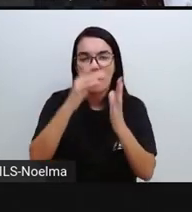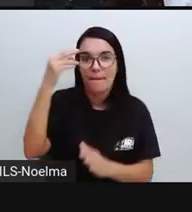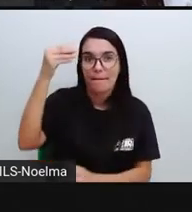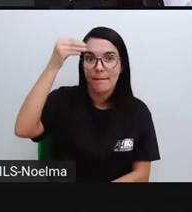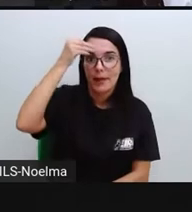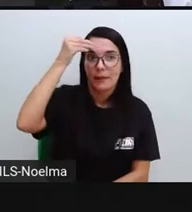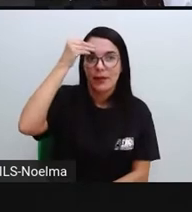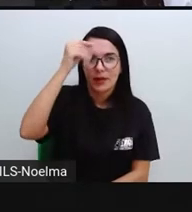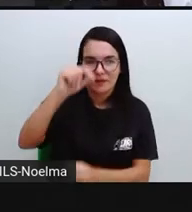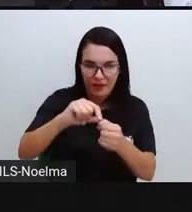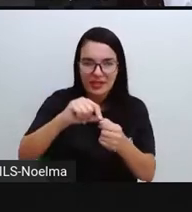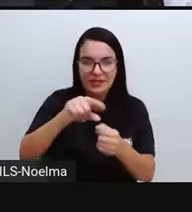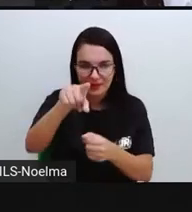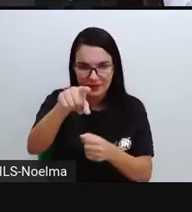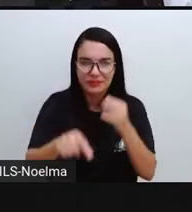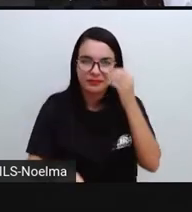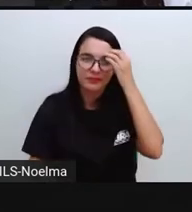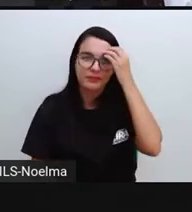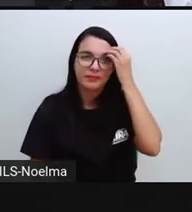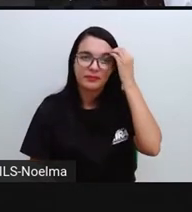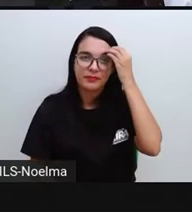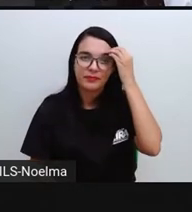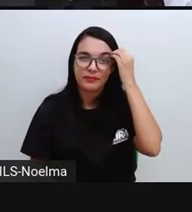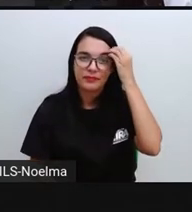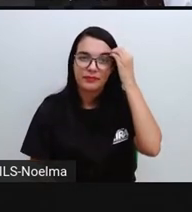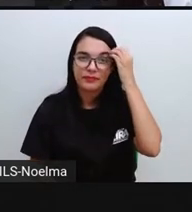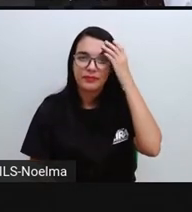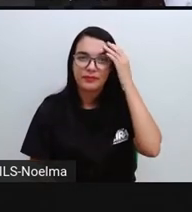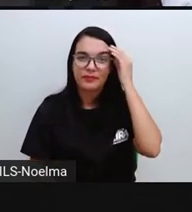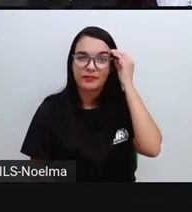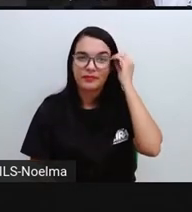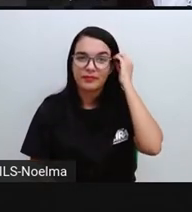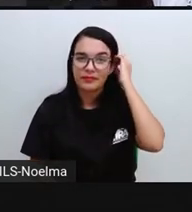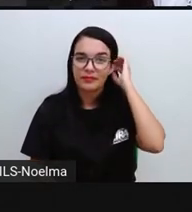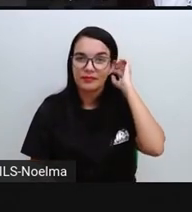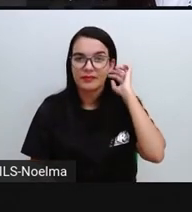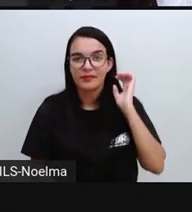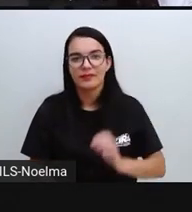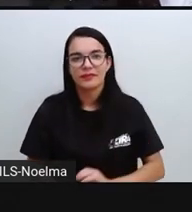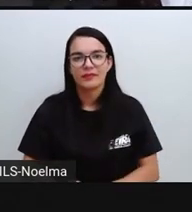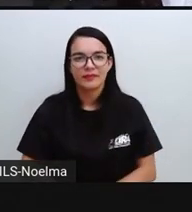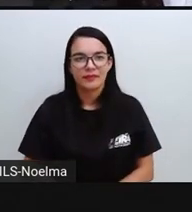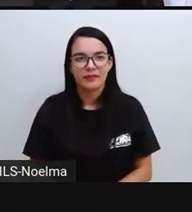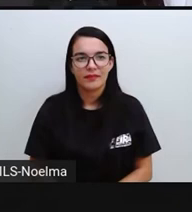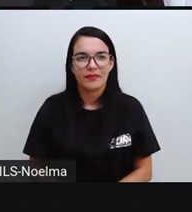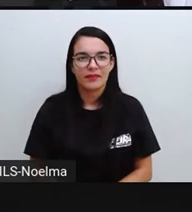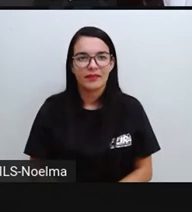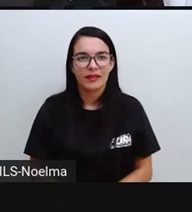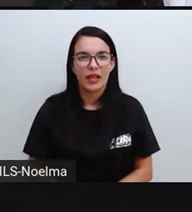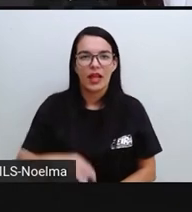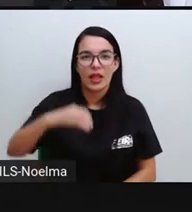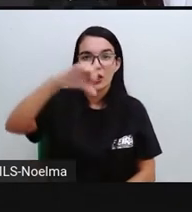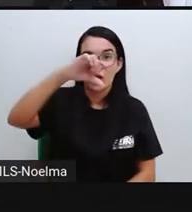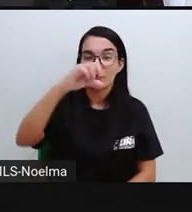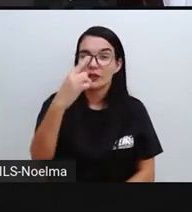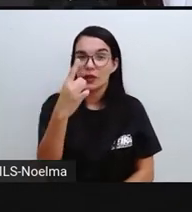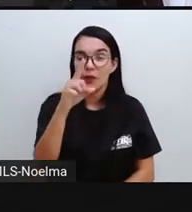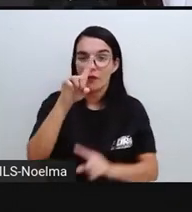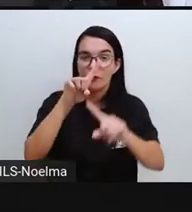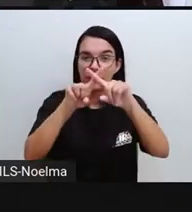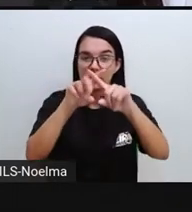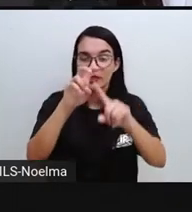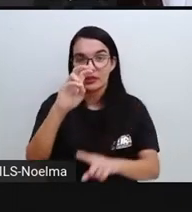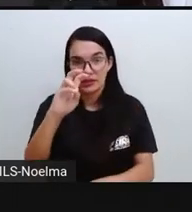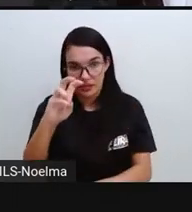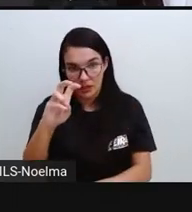Façam aí. Então, nós temos 91... Opa, deixa eu voltar aqui. 91 vezes 5.